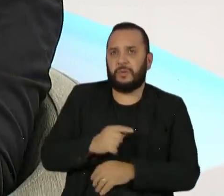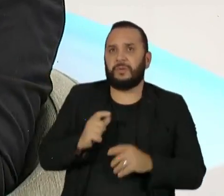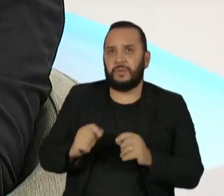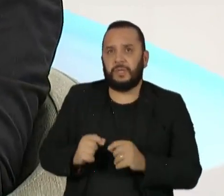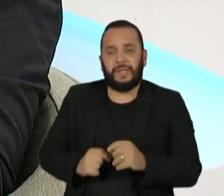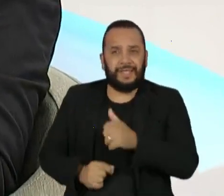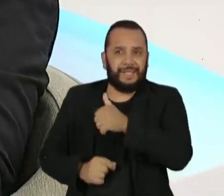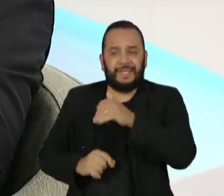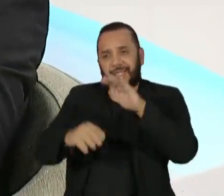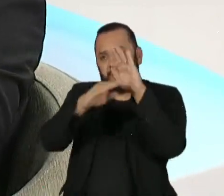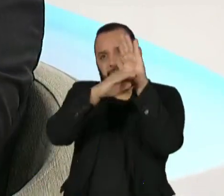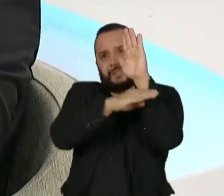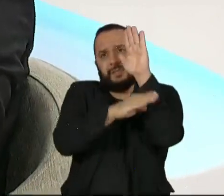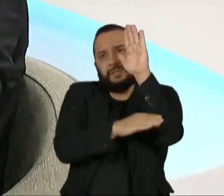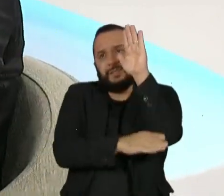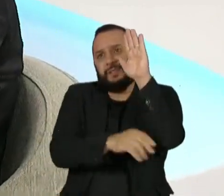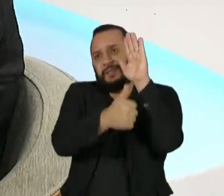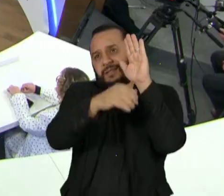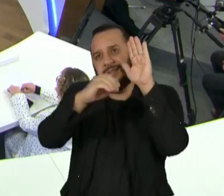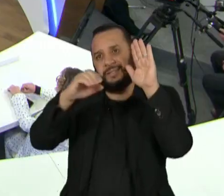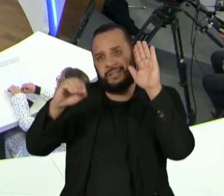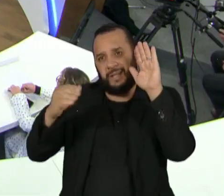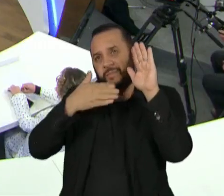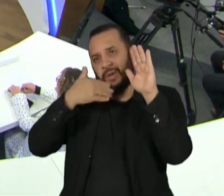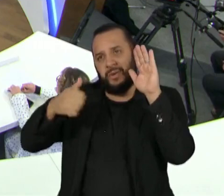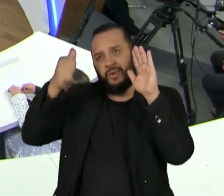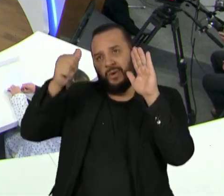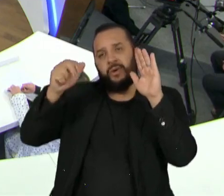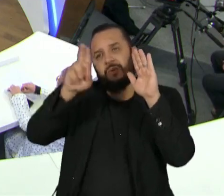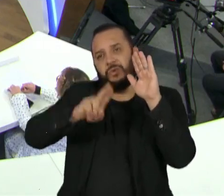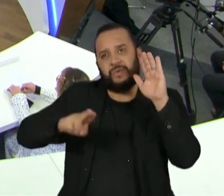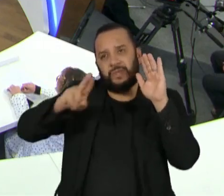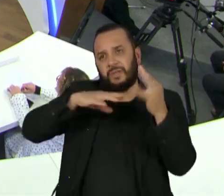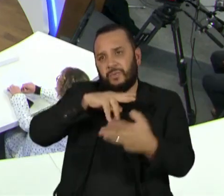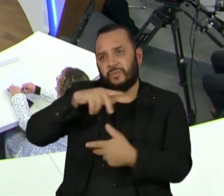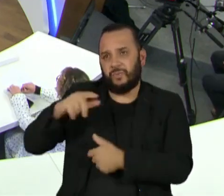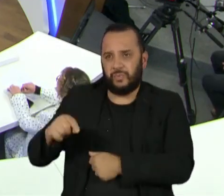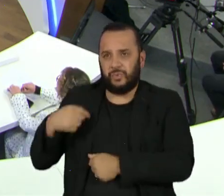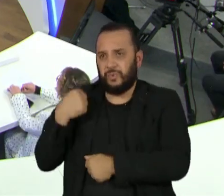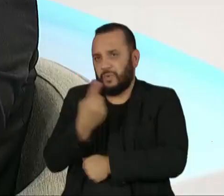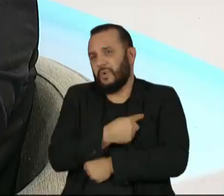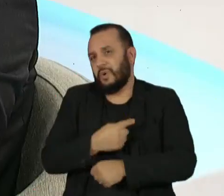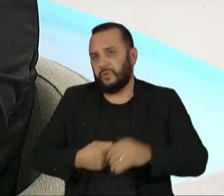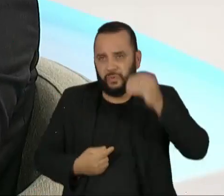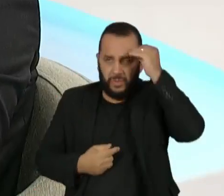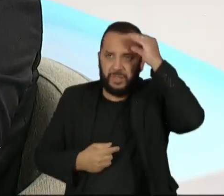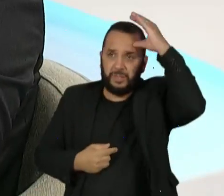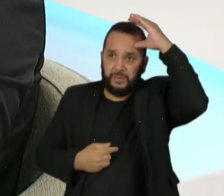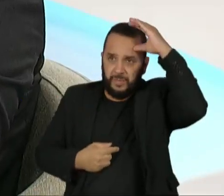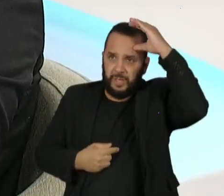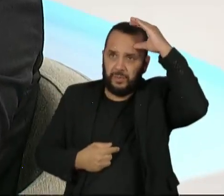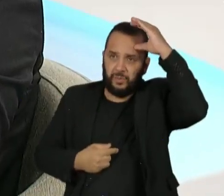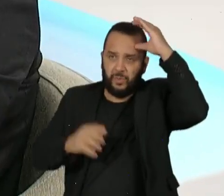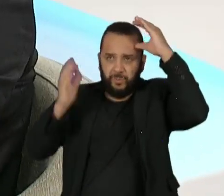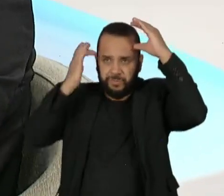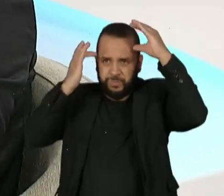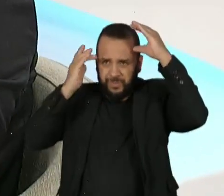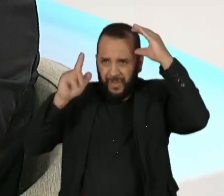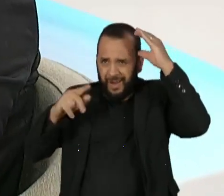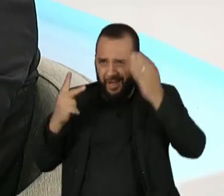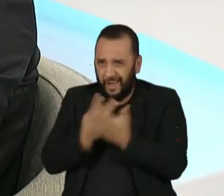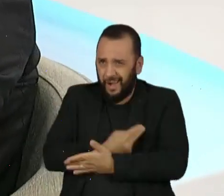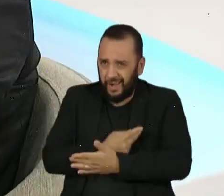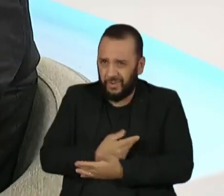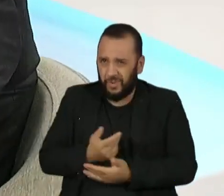as 100 universidades do mundo. Quer dizer, não é possível que esse conhecimento todo seja tão errado que nos